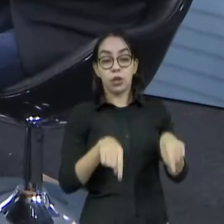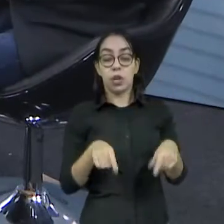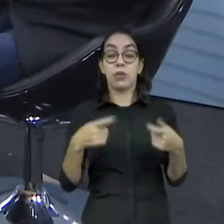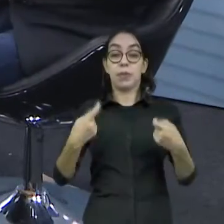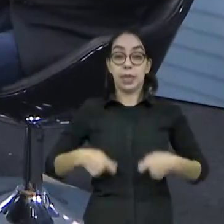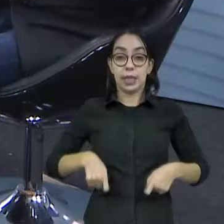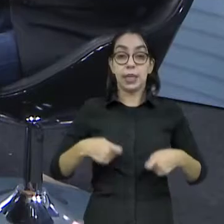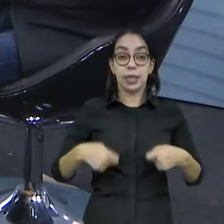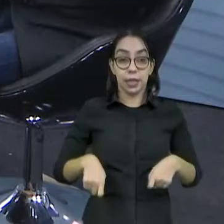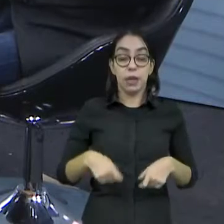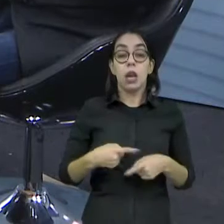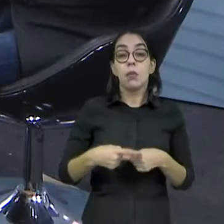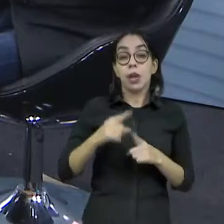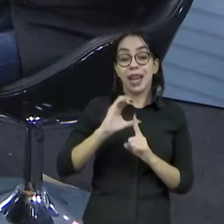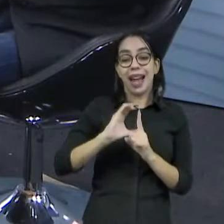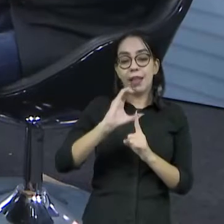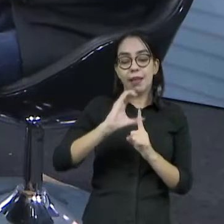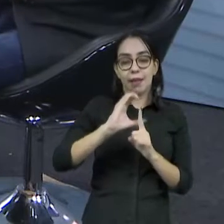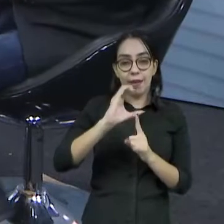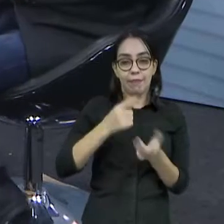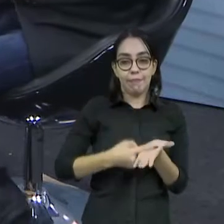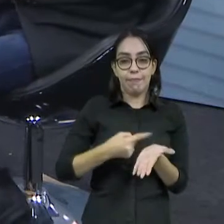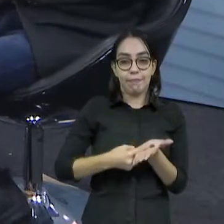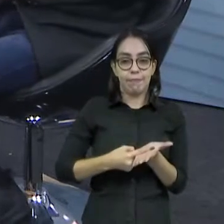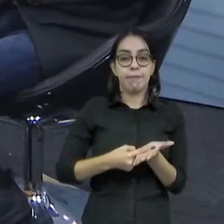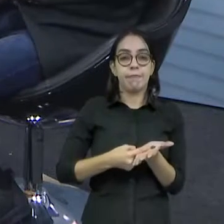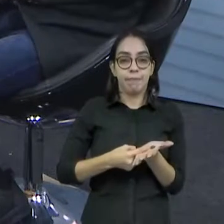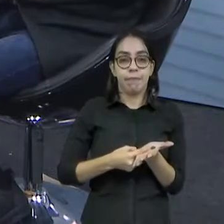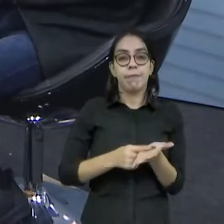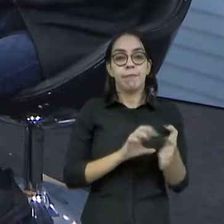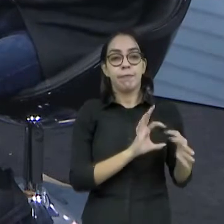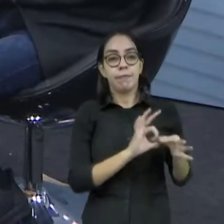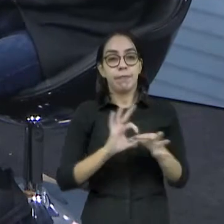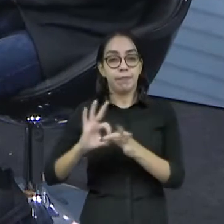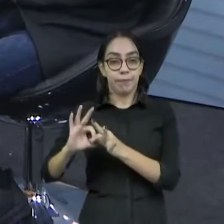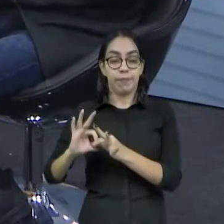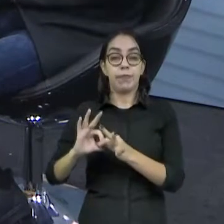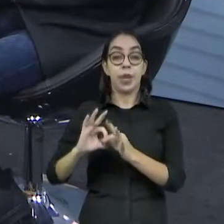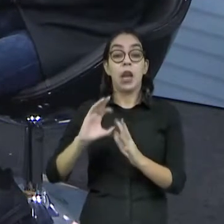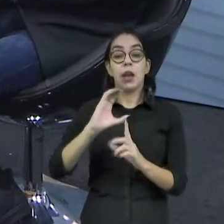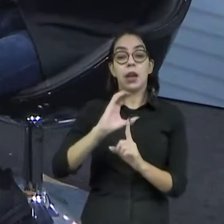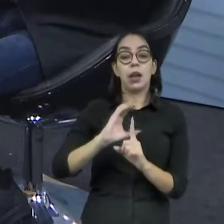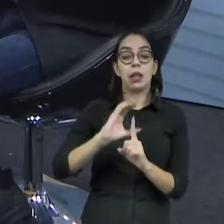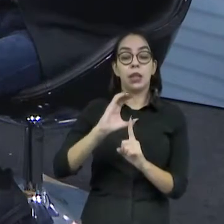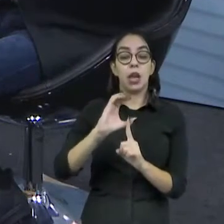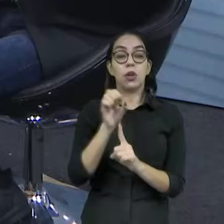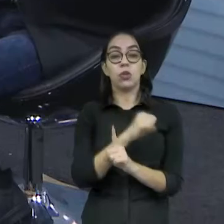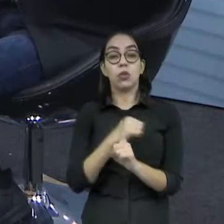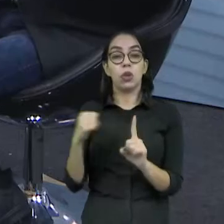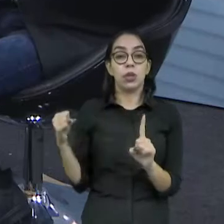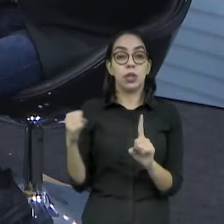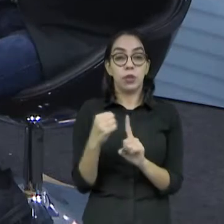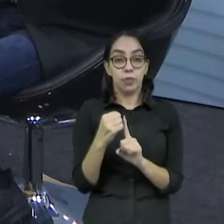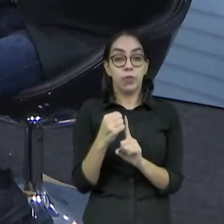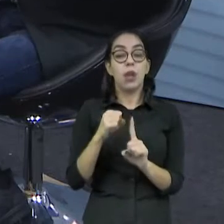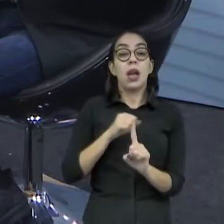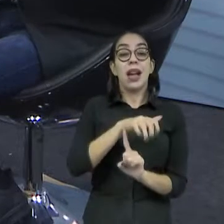aqui. socioambiental, responsabilidade socioambiental, está tudo inserido. Então, quer dizer, o Ceará está